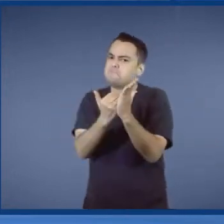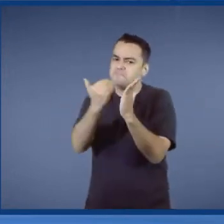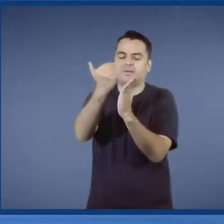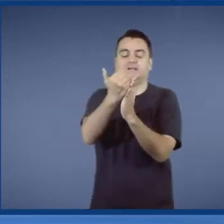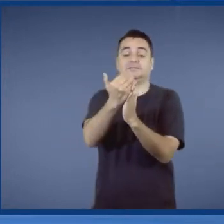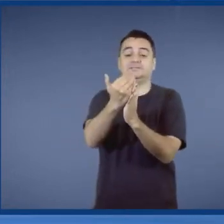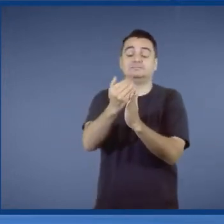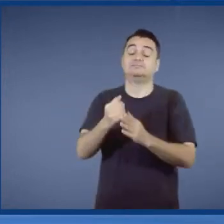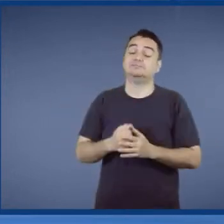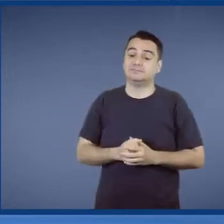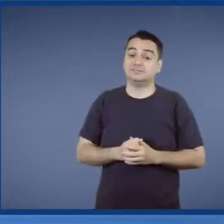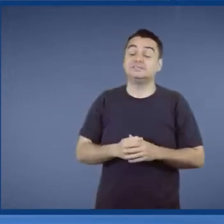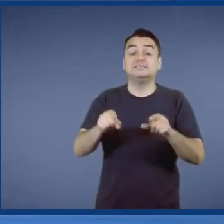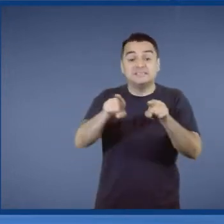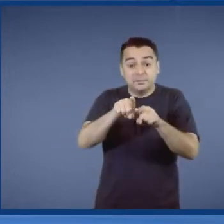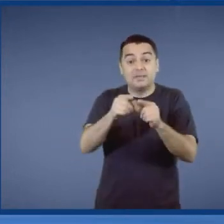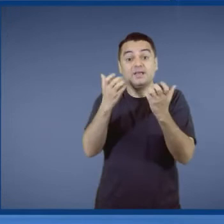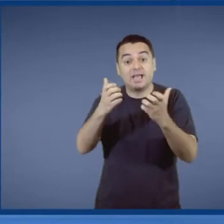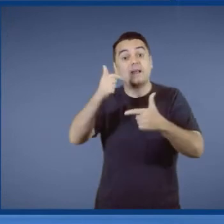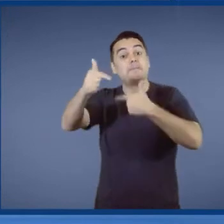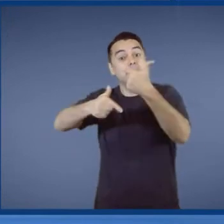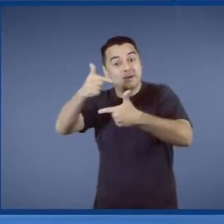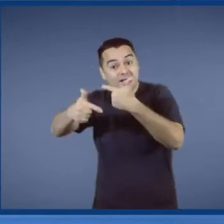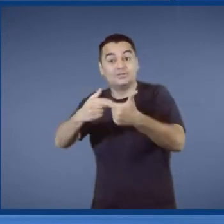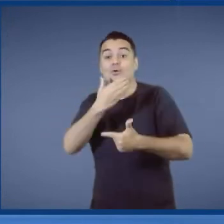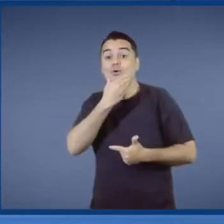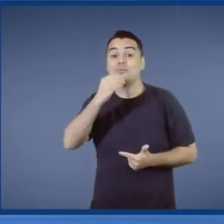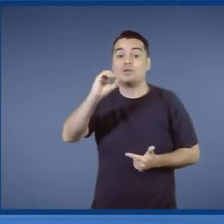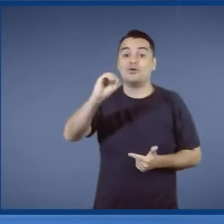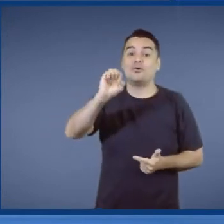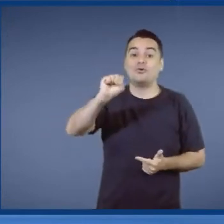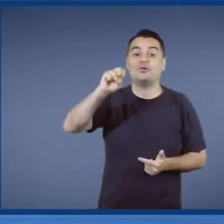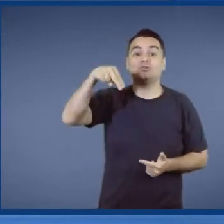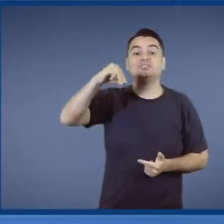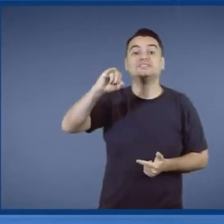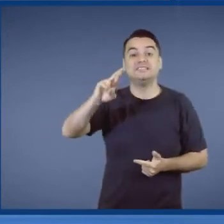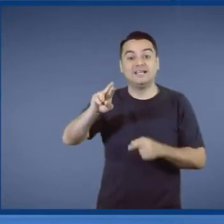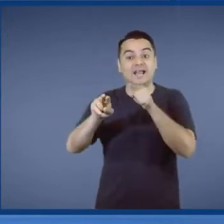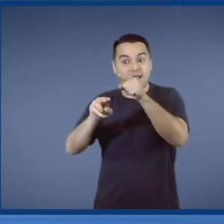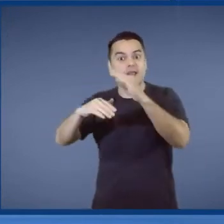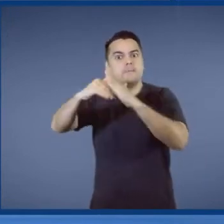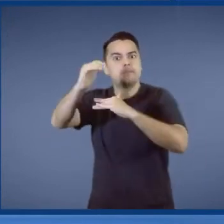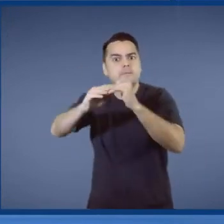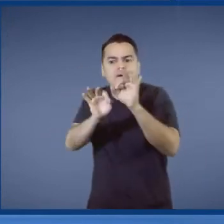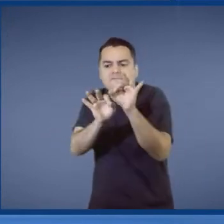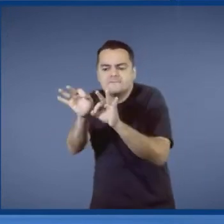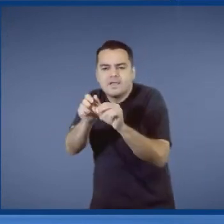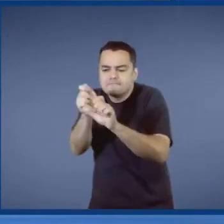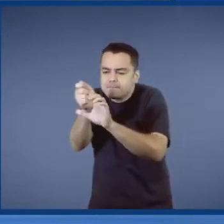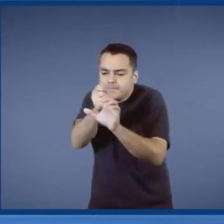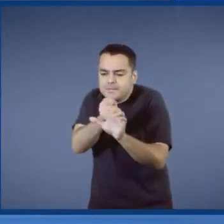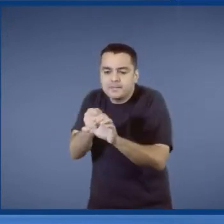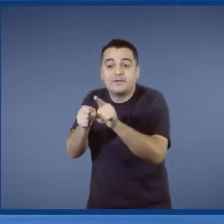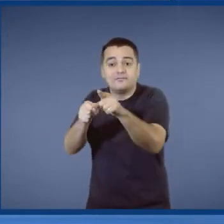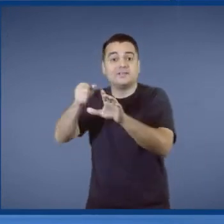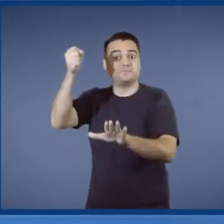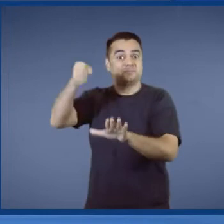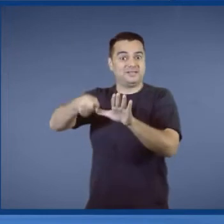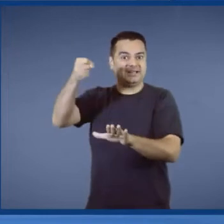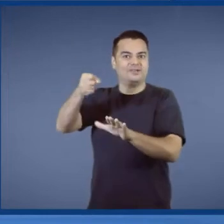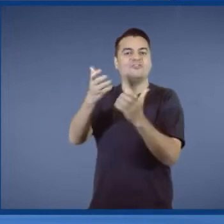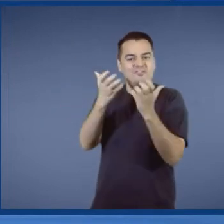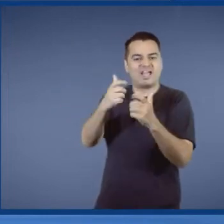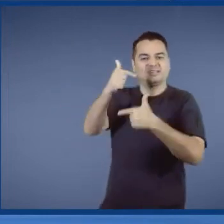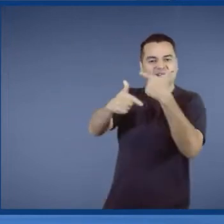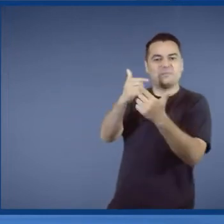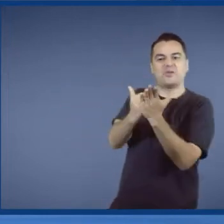isso... E outra coisa, eu quero dar emprego para senhor Osni, que é o artesão desse martelo. Eu quero fazer... Dar mais trabalho para senhor